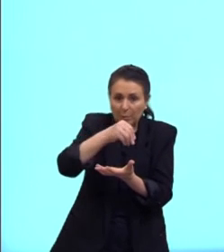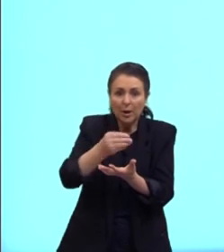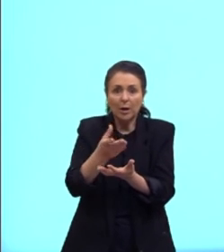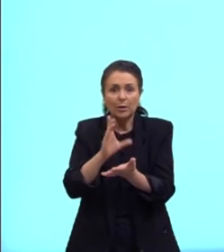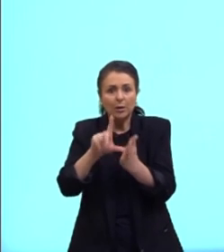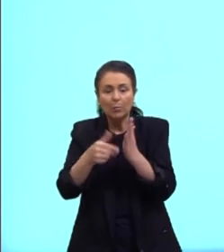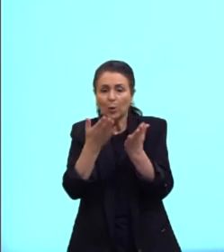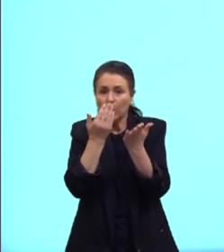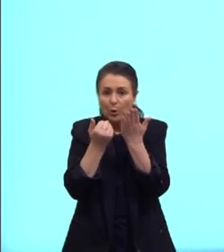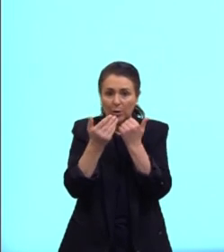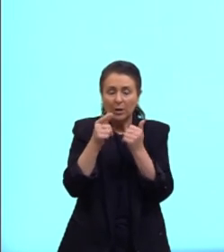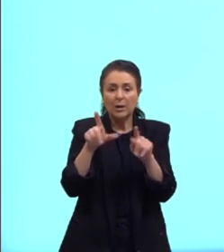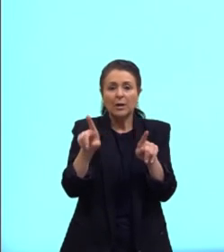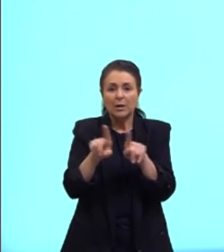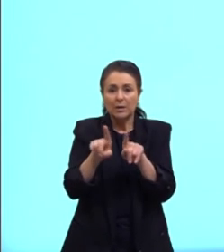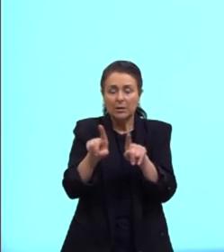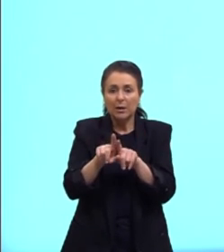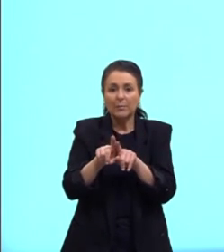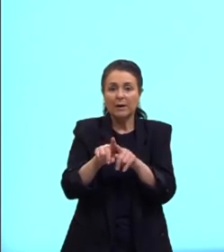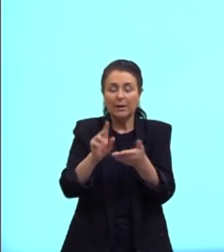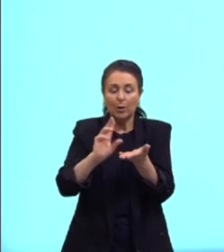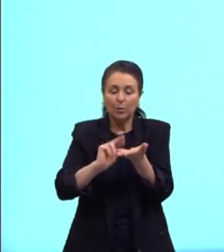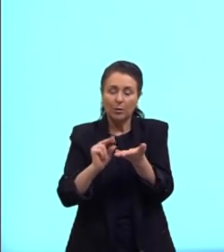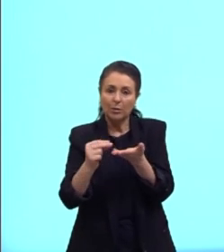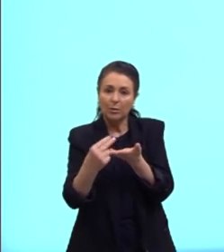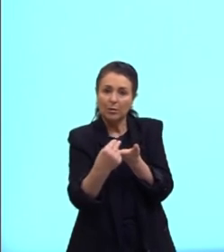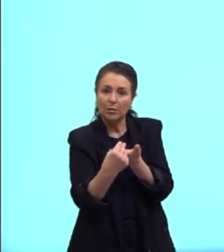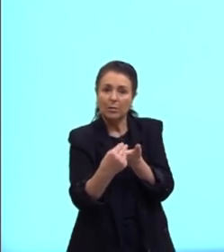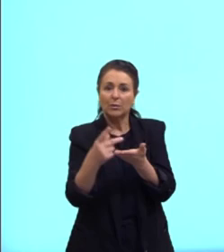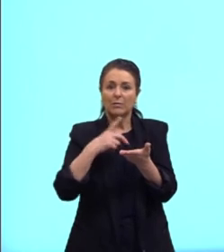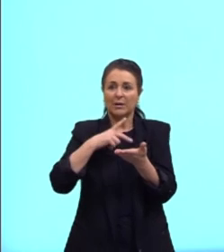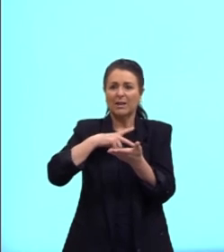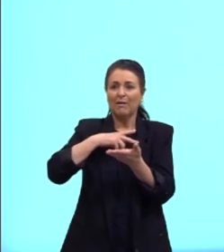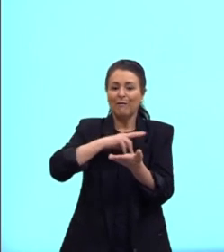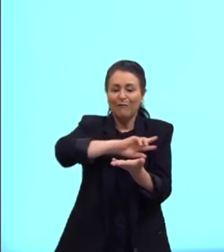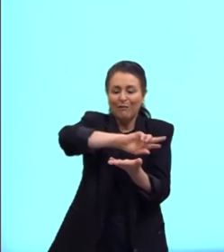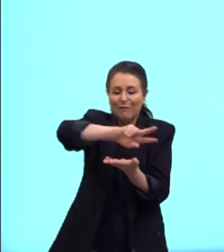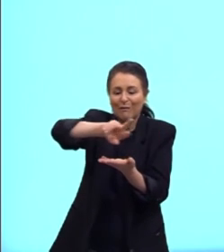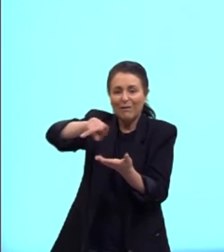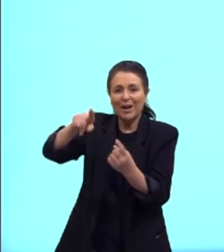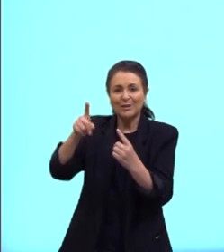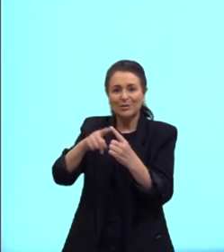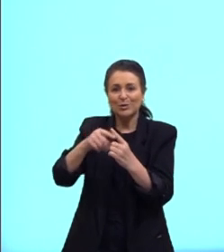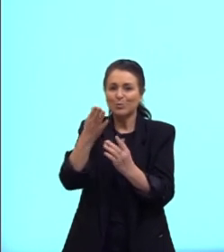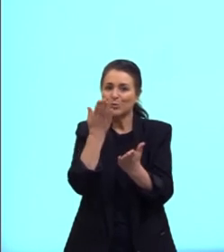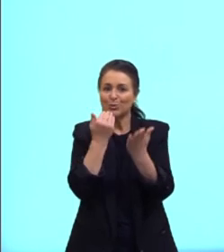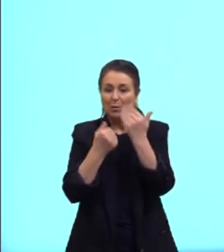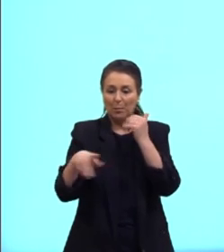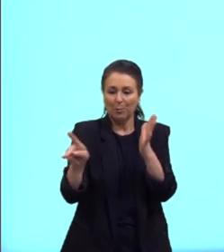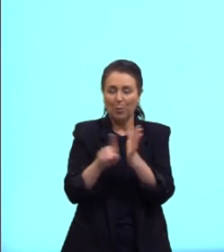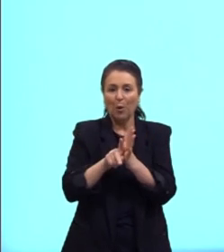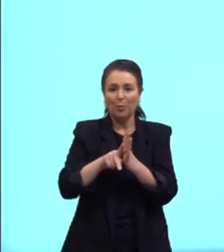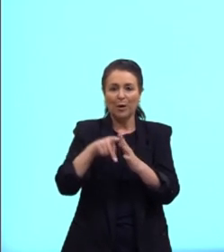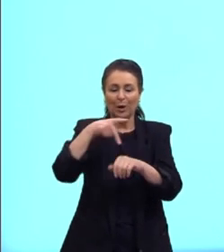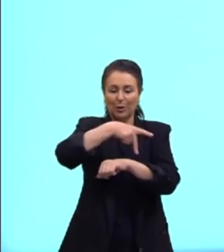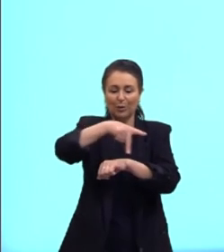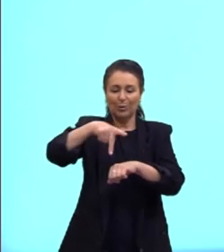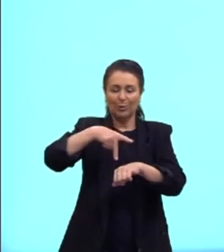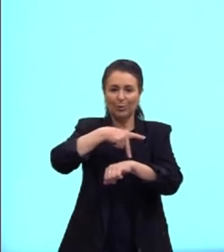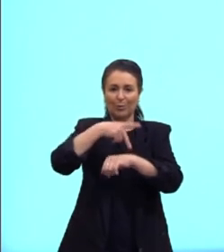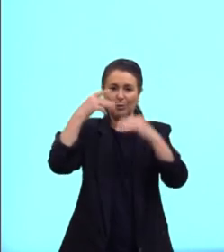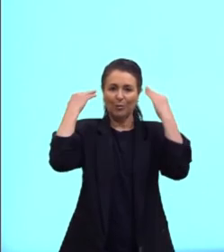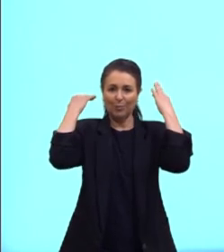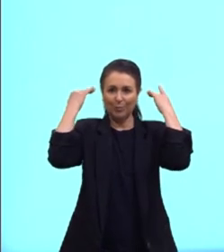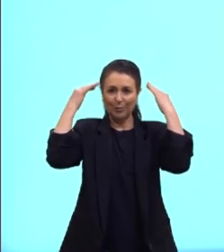Temos as empanadas, que são os pastéis, tacos, nachos do México, e aí nós vamos ter,